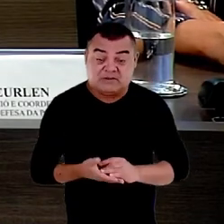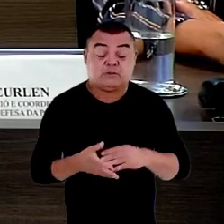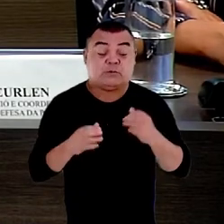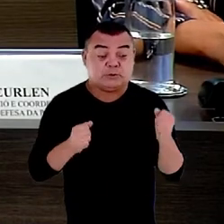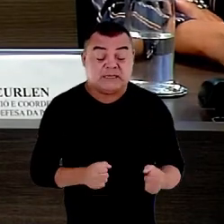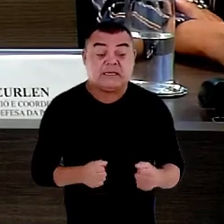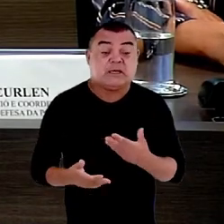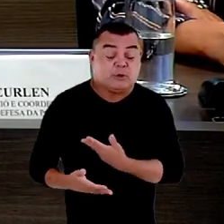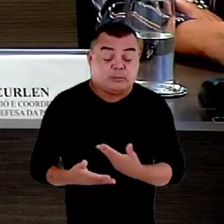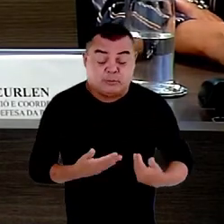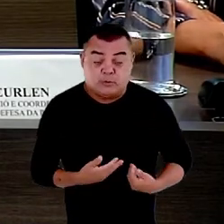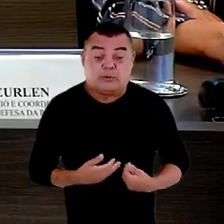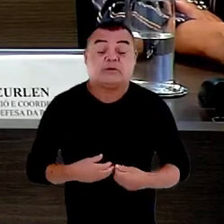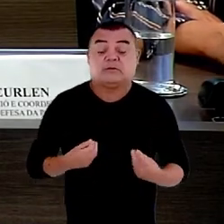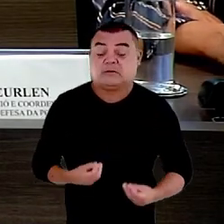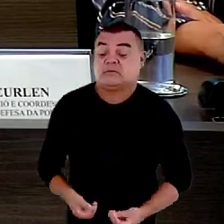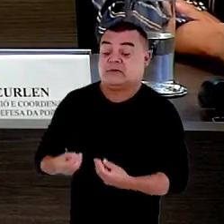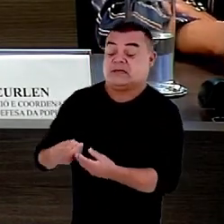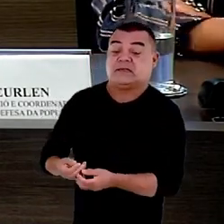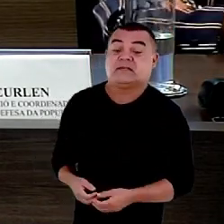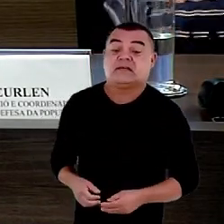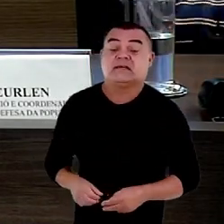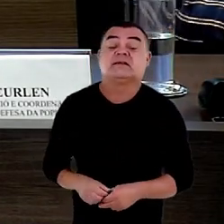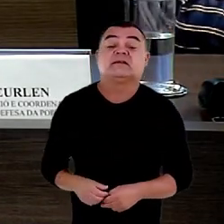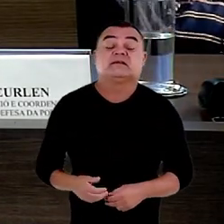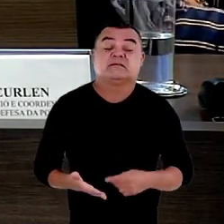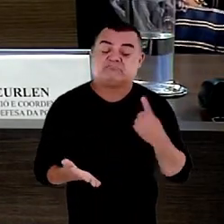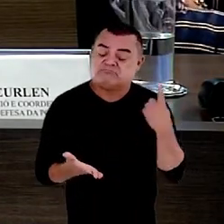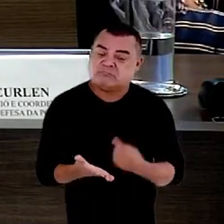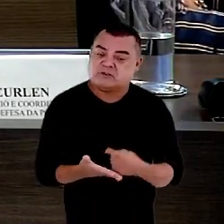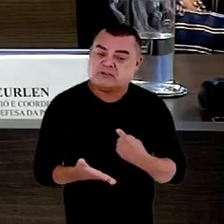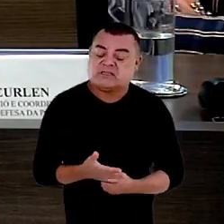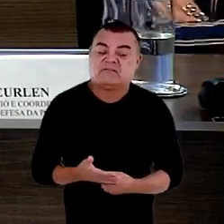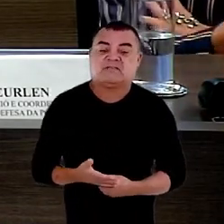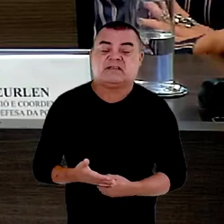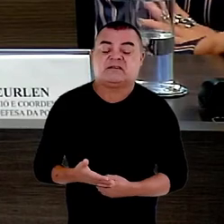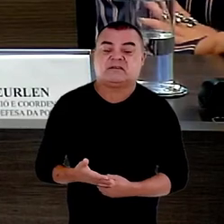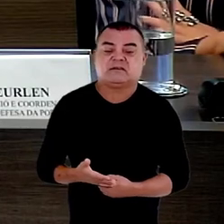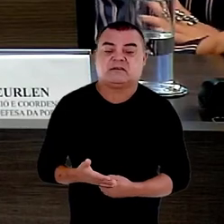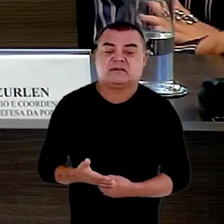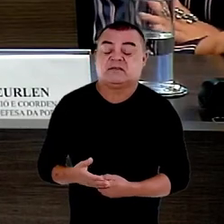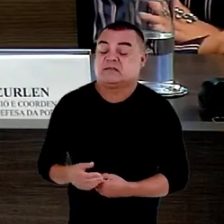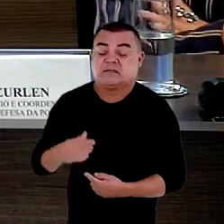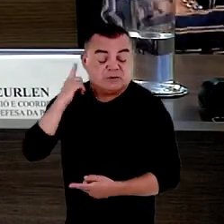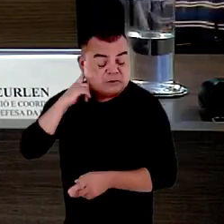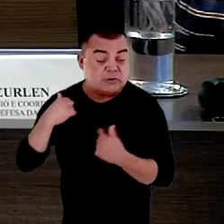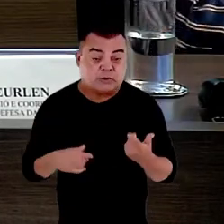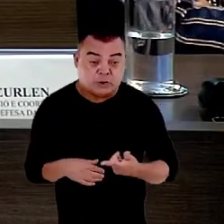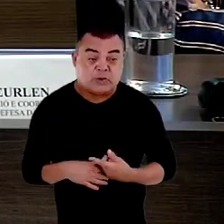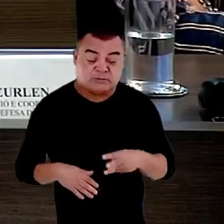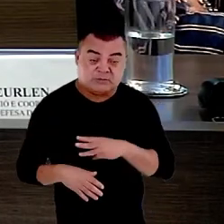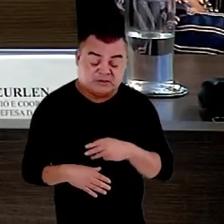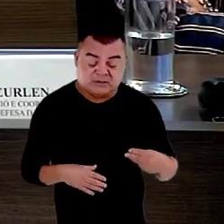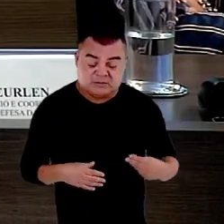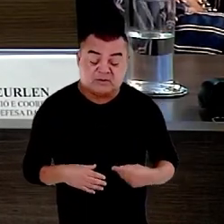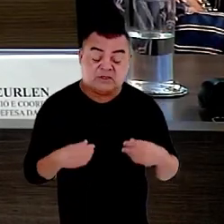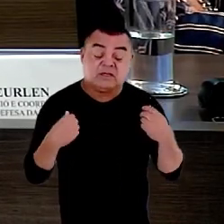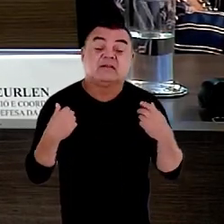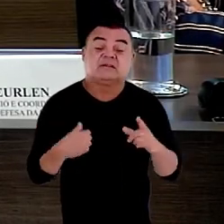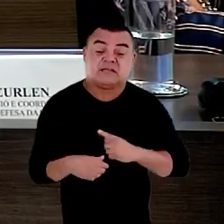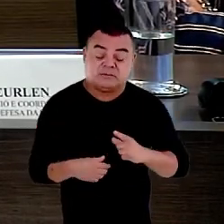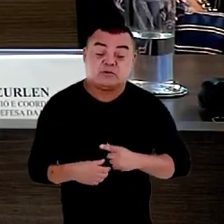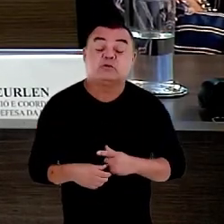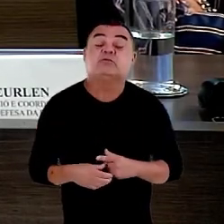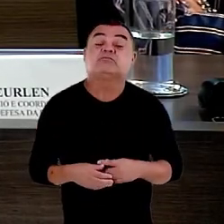dar essas prestações de cumprimento a esse direito fundamental de segunda geração que nós do Ministério Público temos o dever de tutelar então deixo aqui